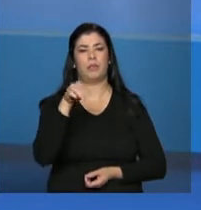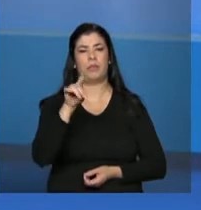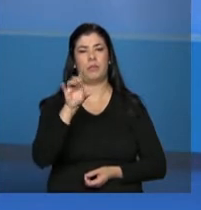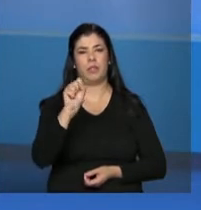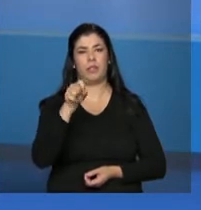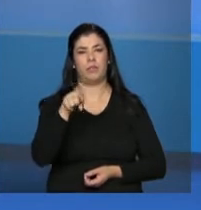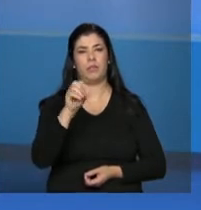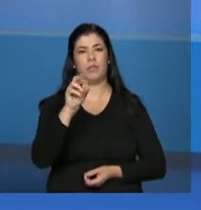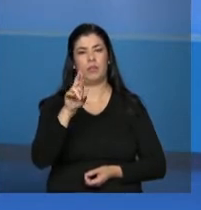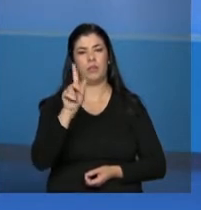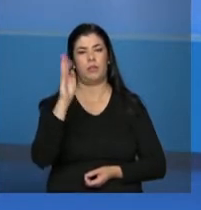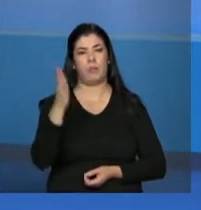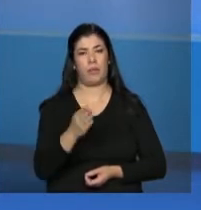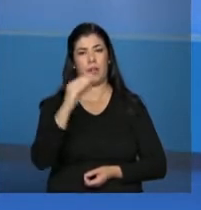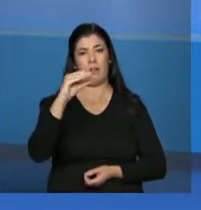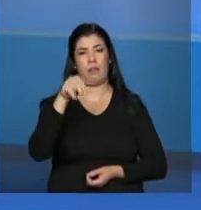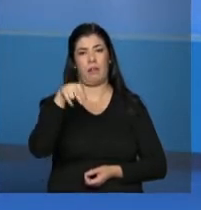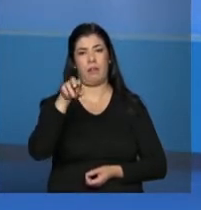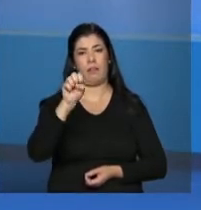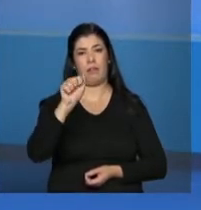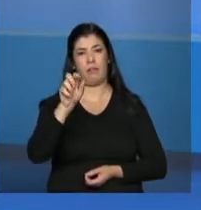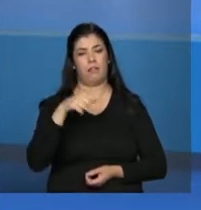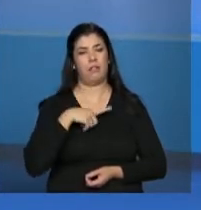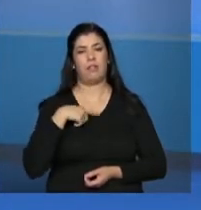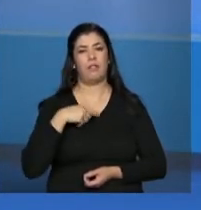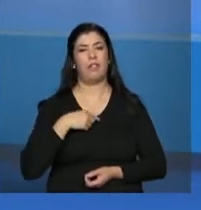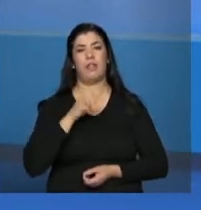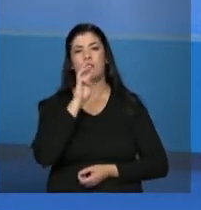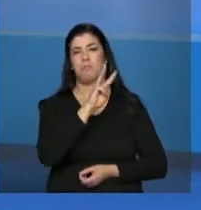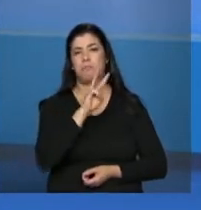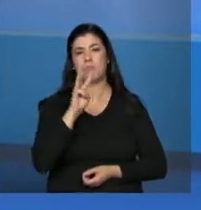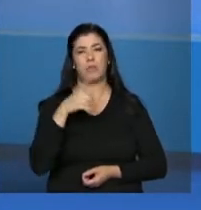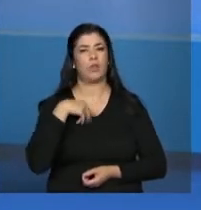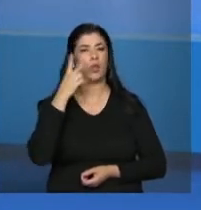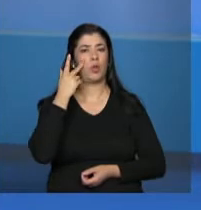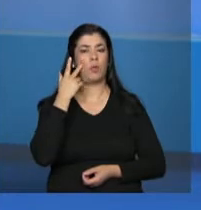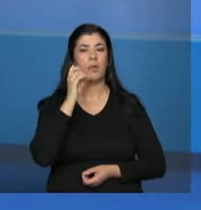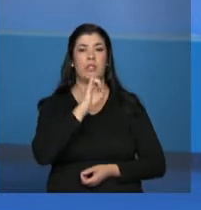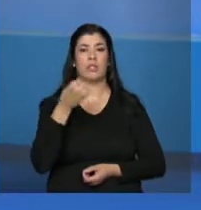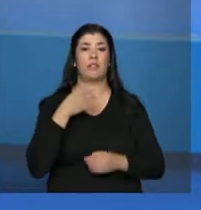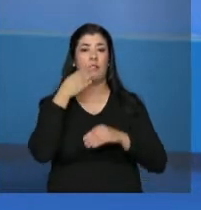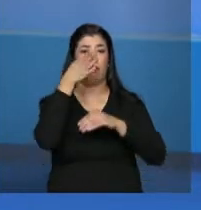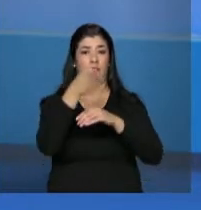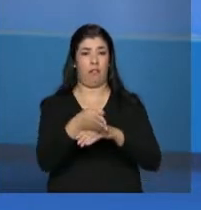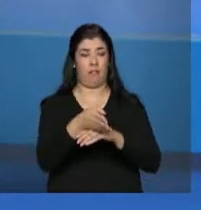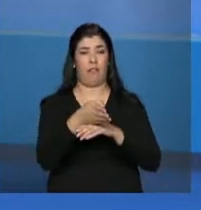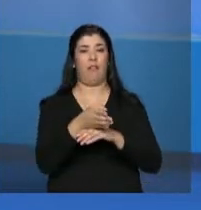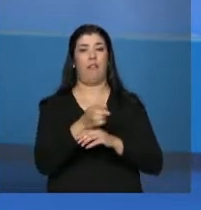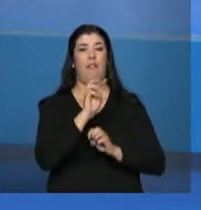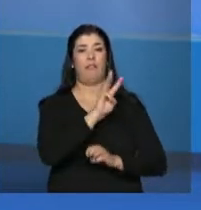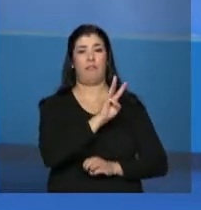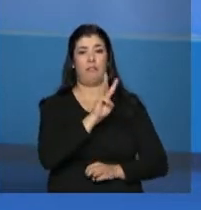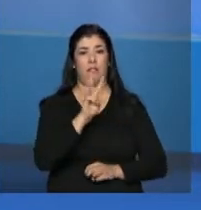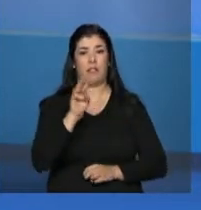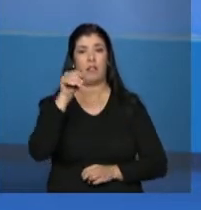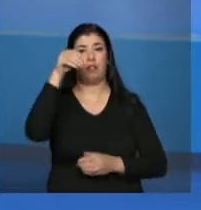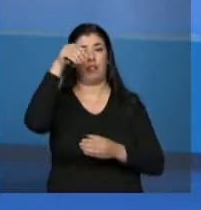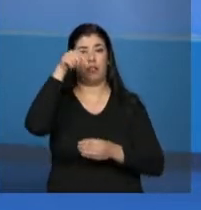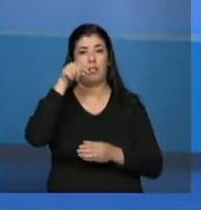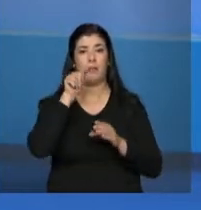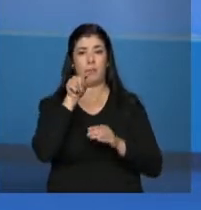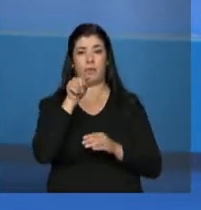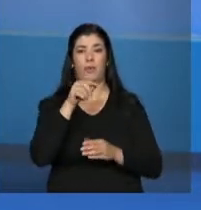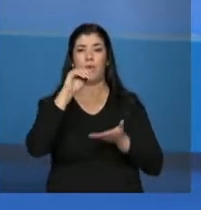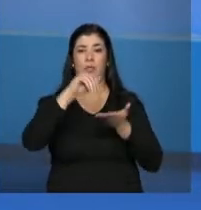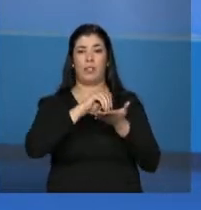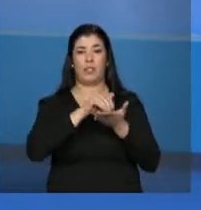.br barra CNES, que é o endereço padrão mesmo do MDS, mas se entrar também no site do MDS, na Secretaria Nacional, também